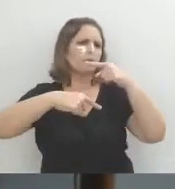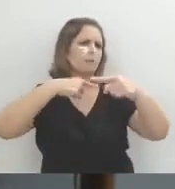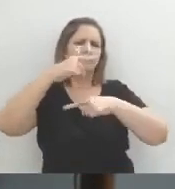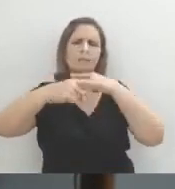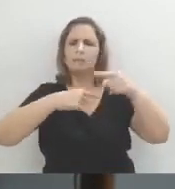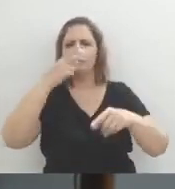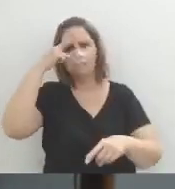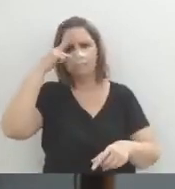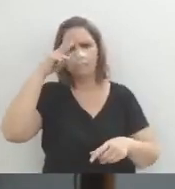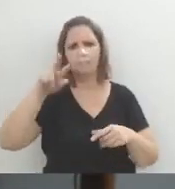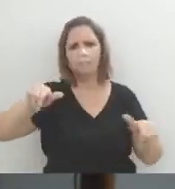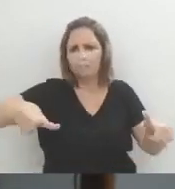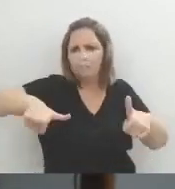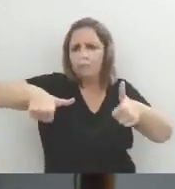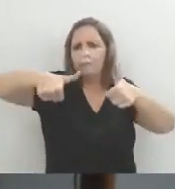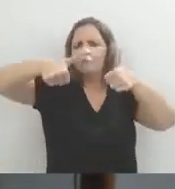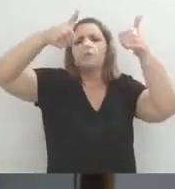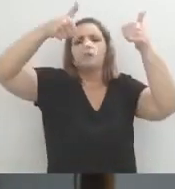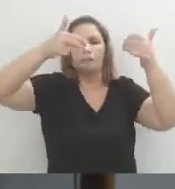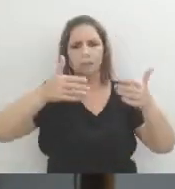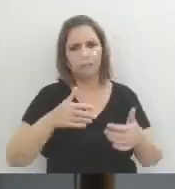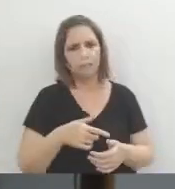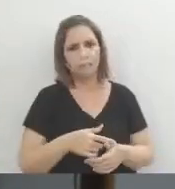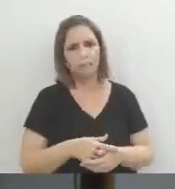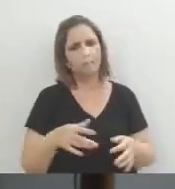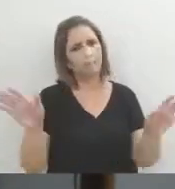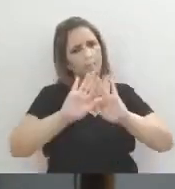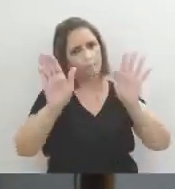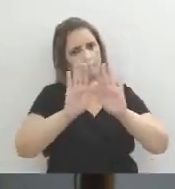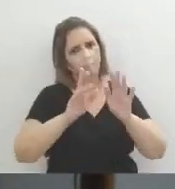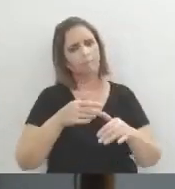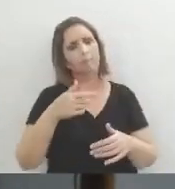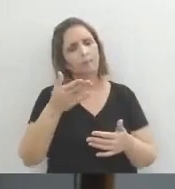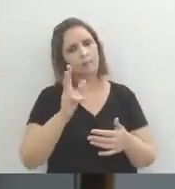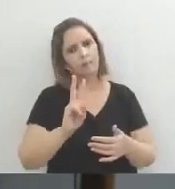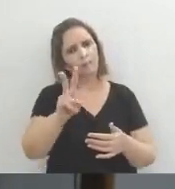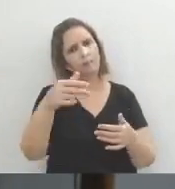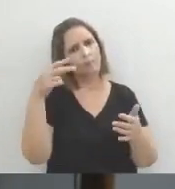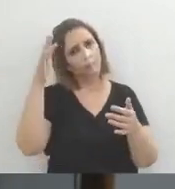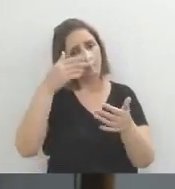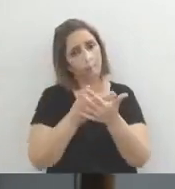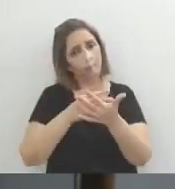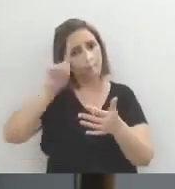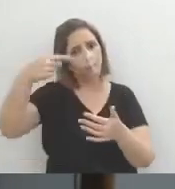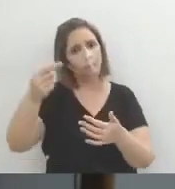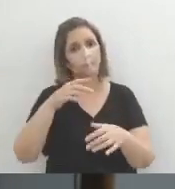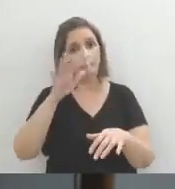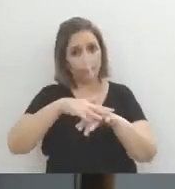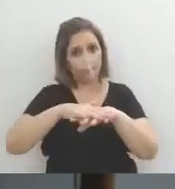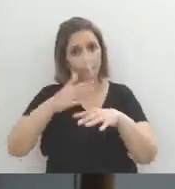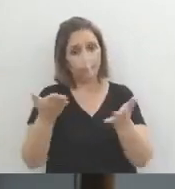a história vai melhorando ainda mais. Vou me despedir de você contando com a tua presença na próxima aula. Vem aí,